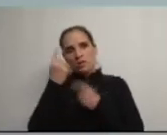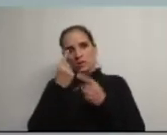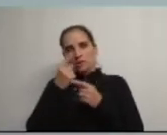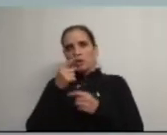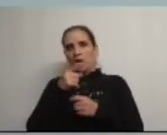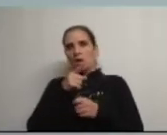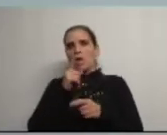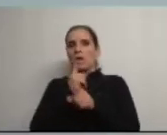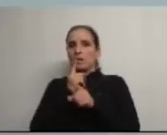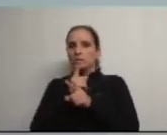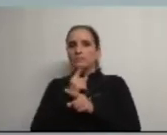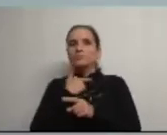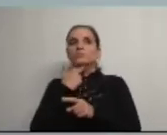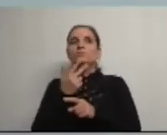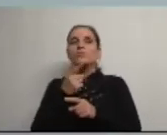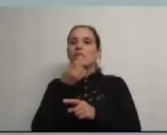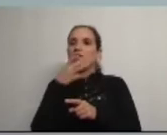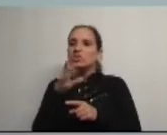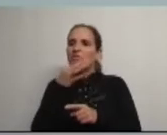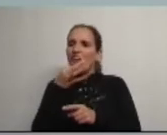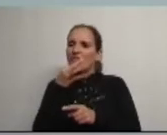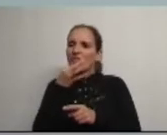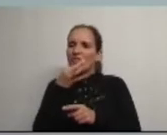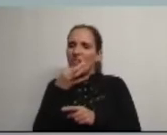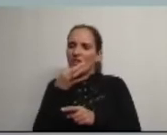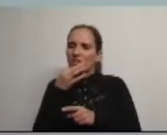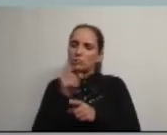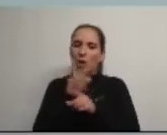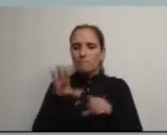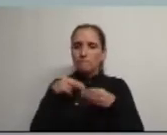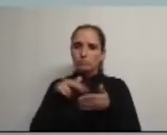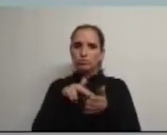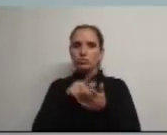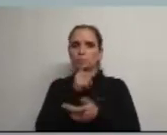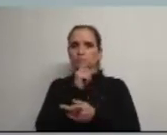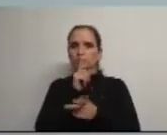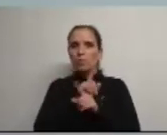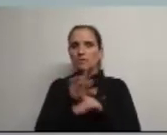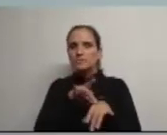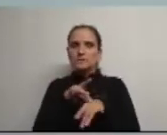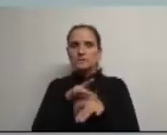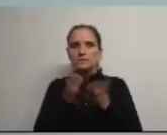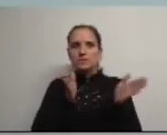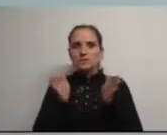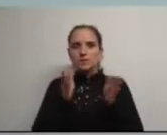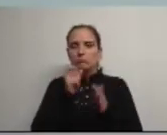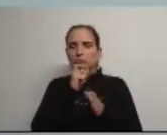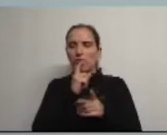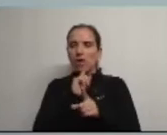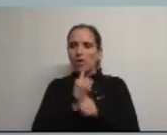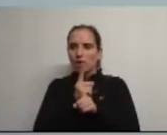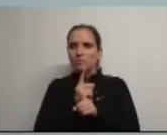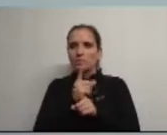recorrentes desta assembleia a deixarem de falar tanto e adotarem uma postura de silêncio estratégico e simultaneamente